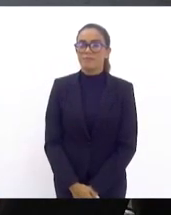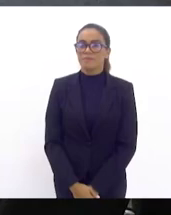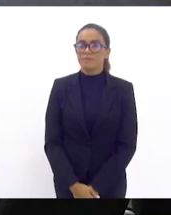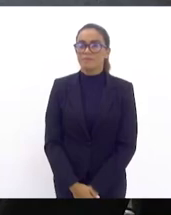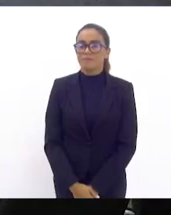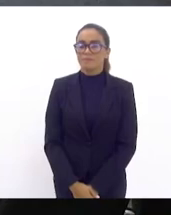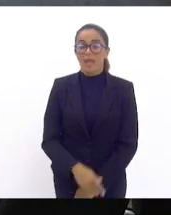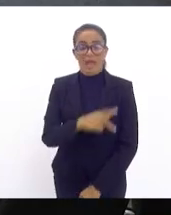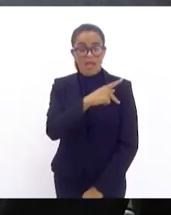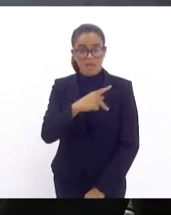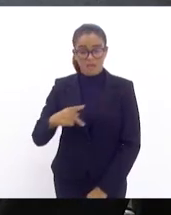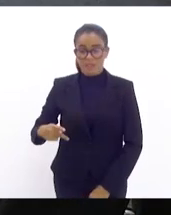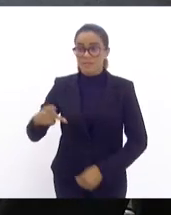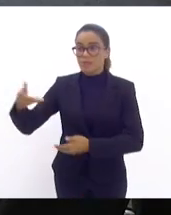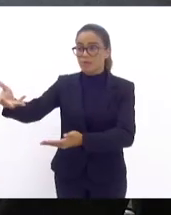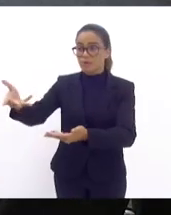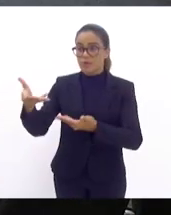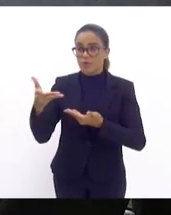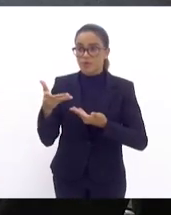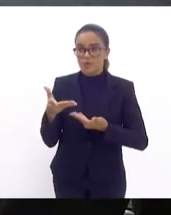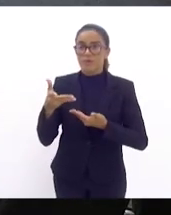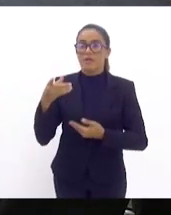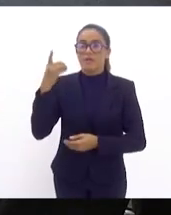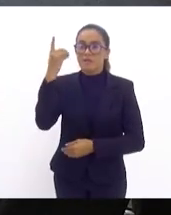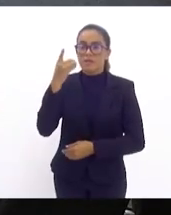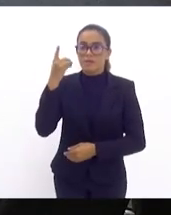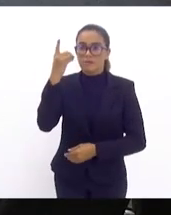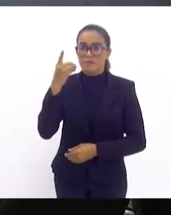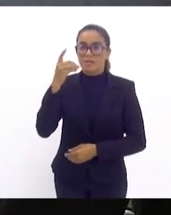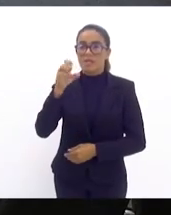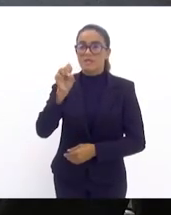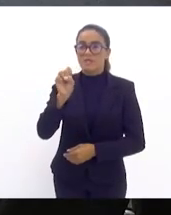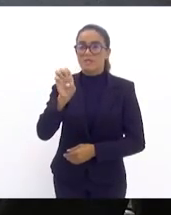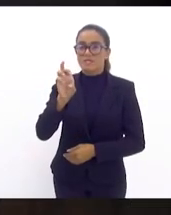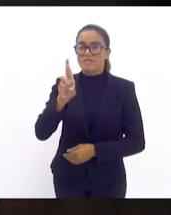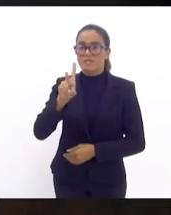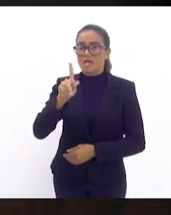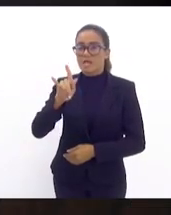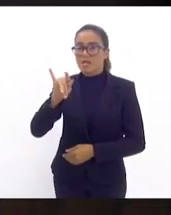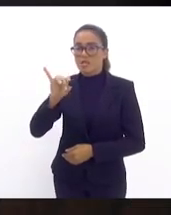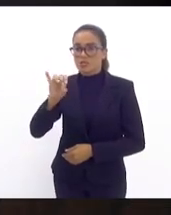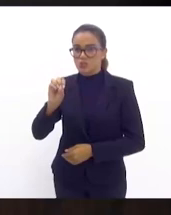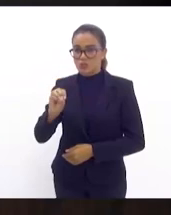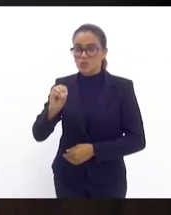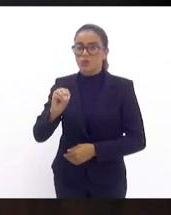A presidência convida o deputado Sérgio Fernandes para fazer a leitura da ata anterior.